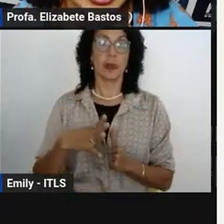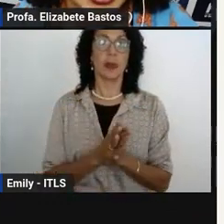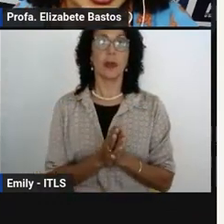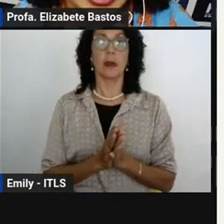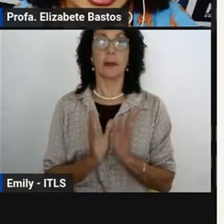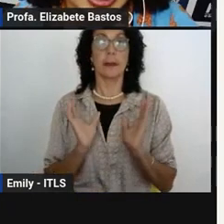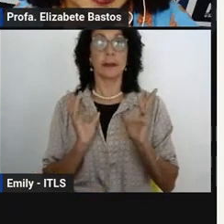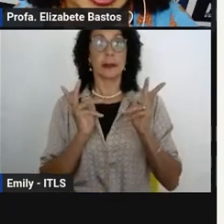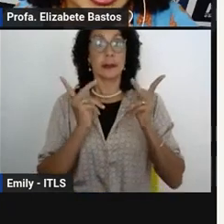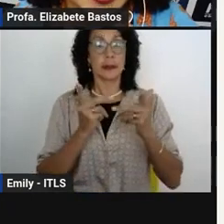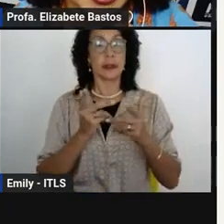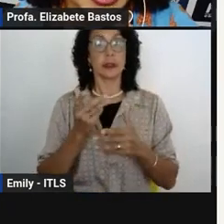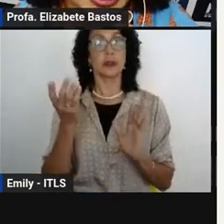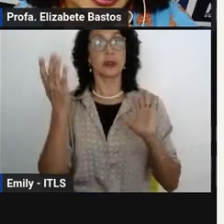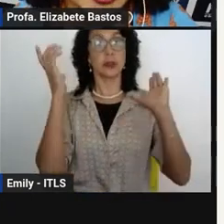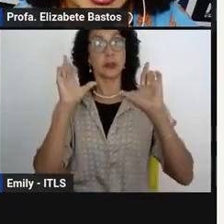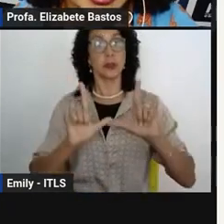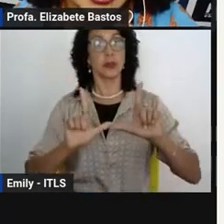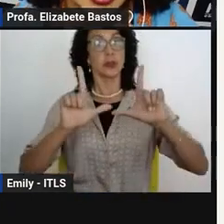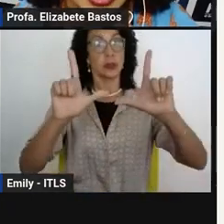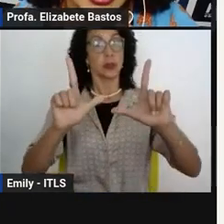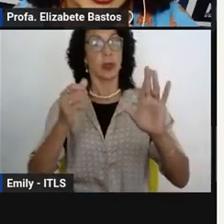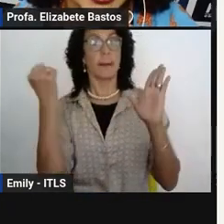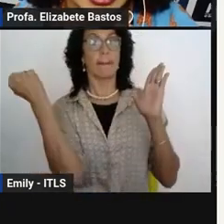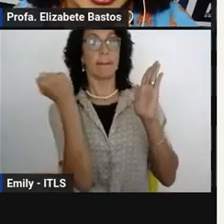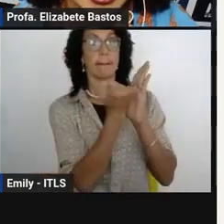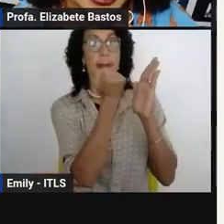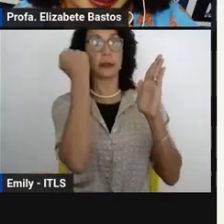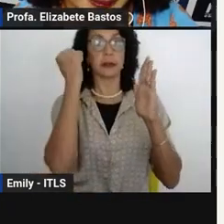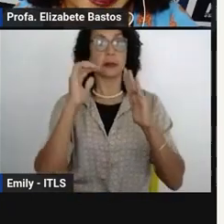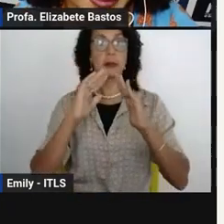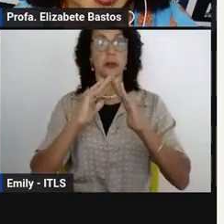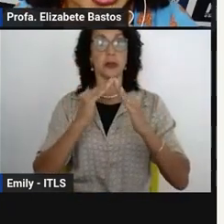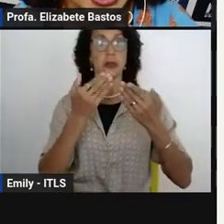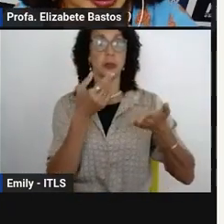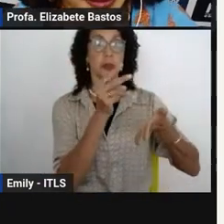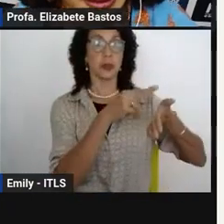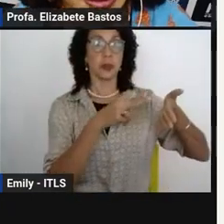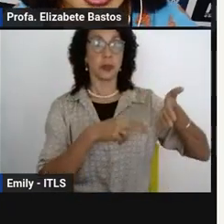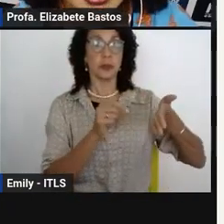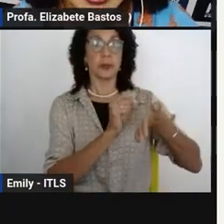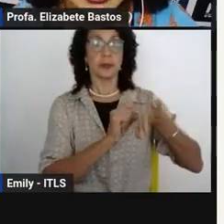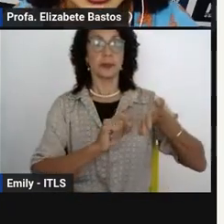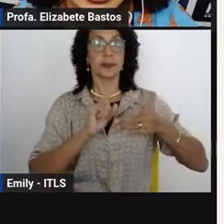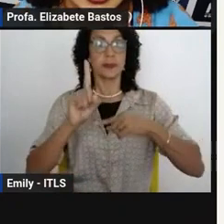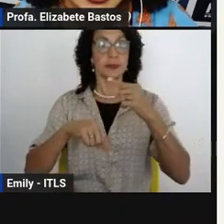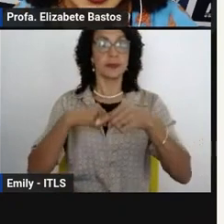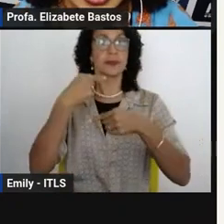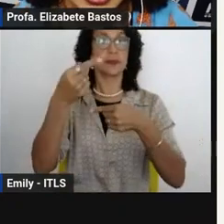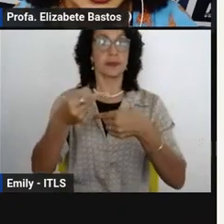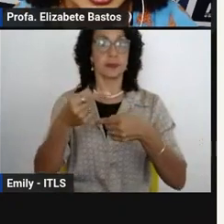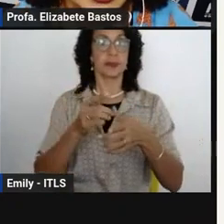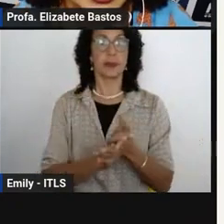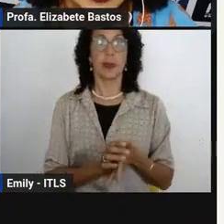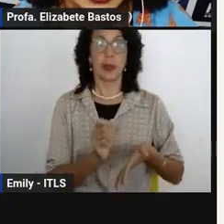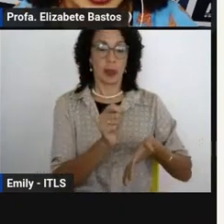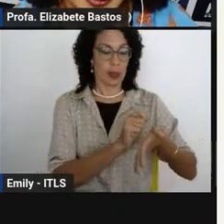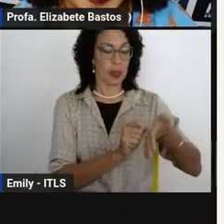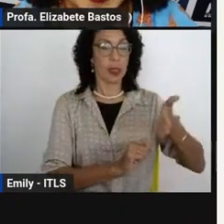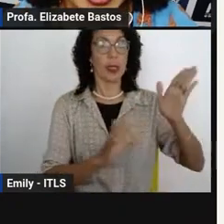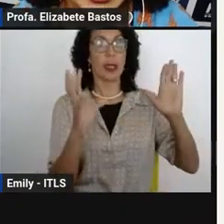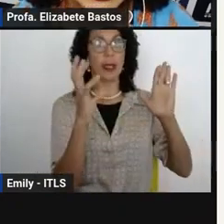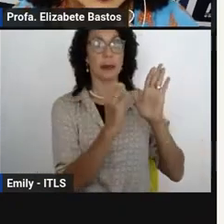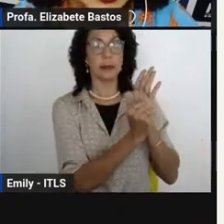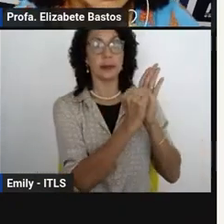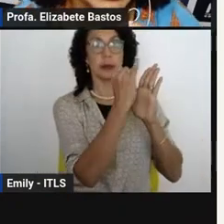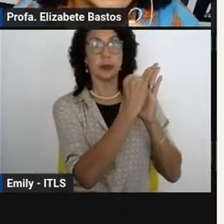evento de certificação para receber o selo Escola Leitora e Escritura e, posteriormente, cadastrar o seu projeto na edição atual.